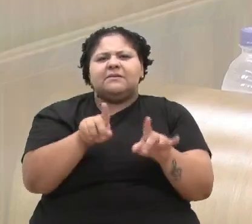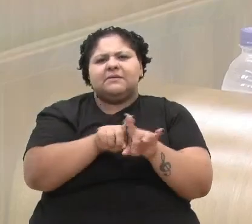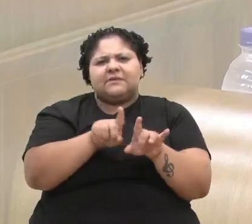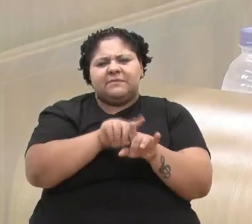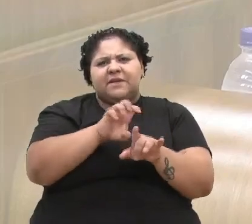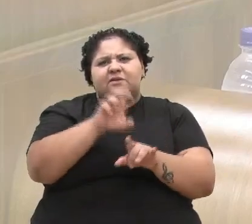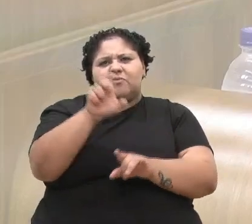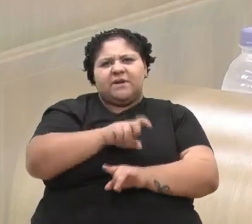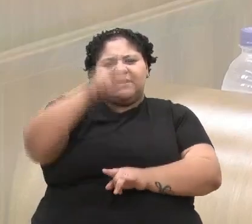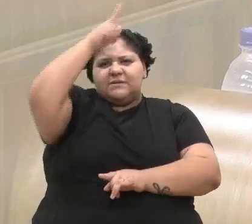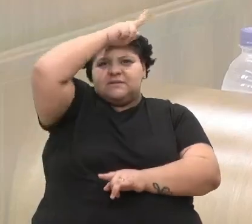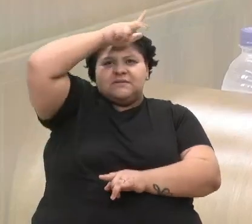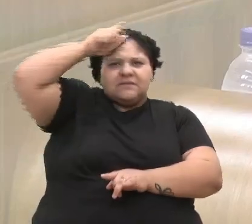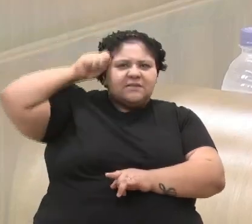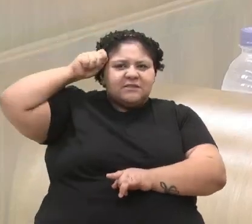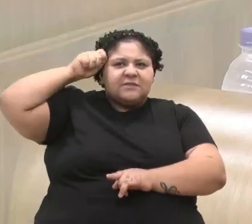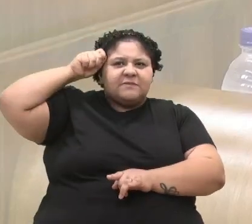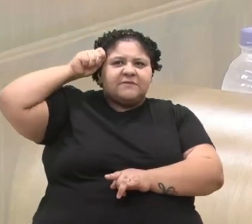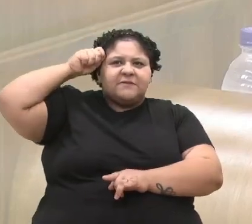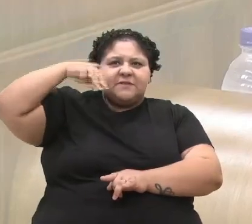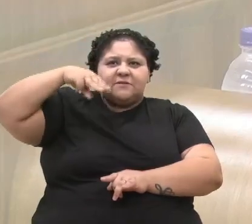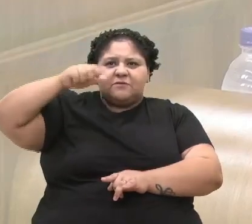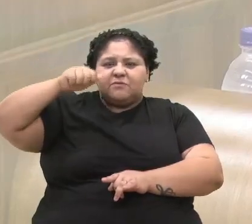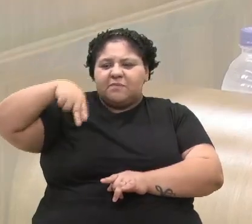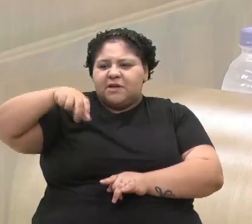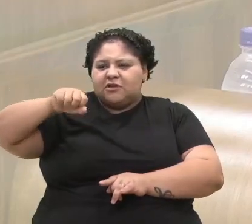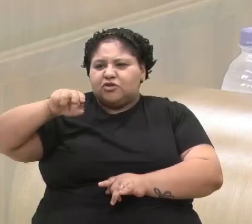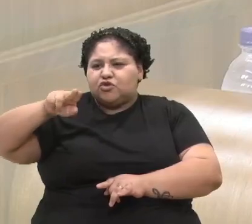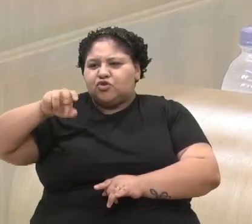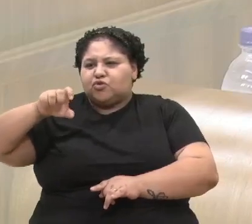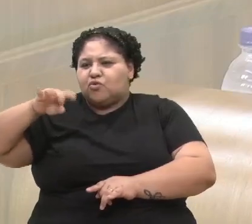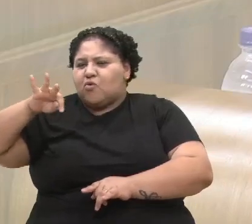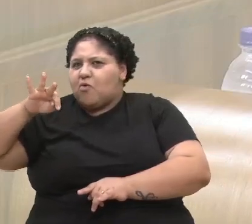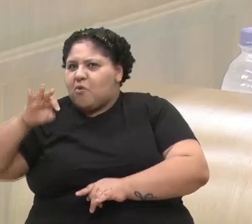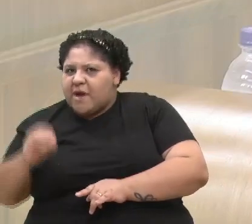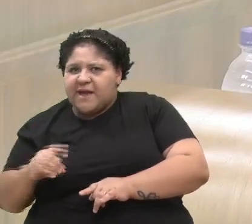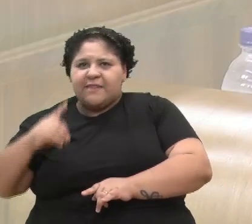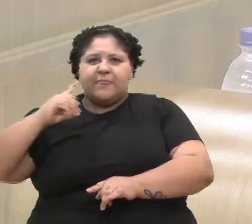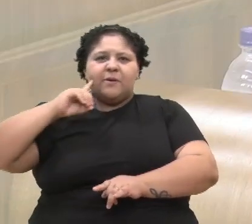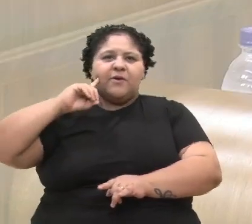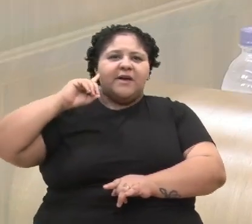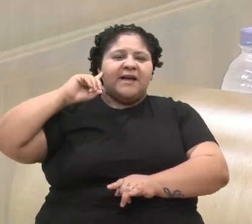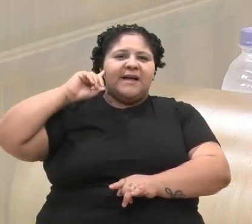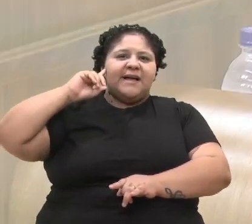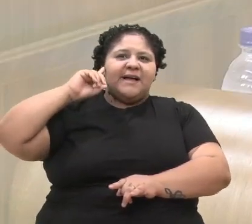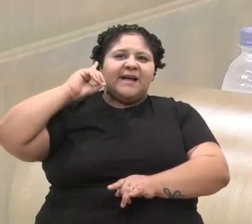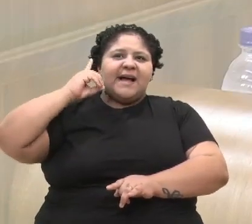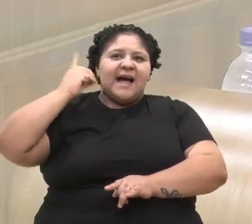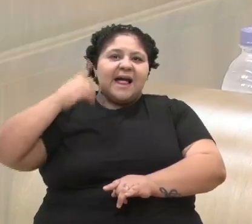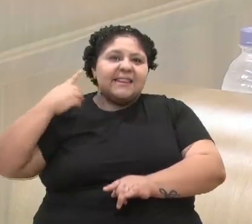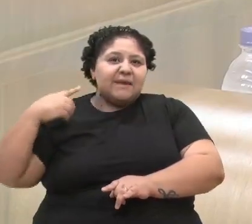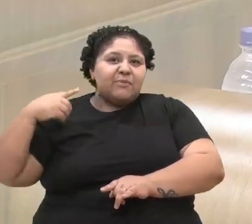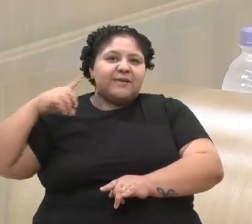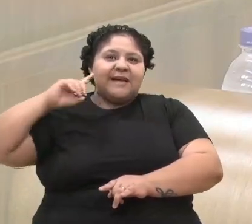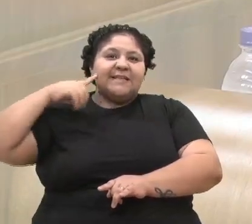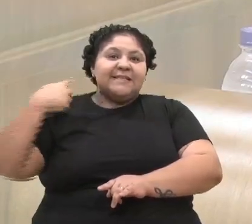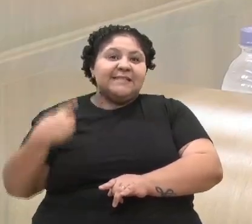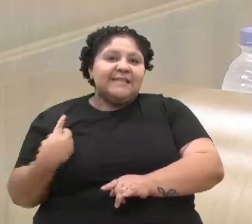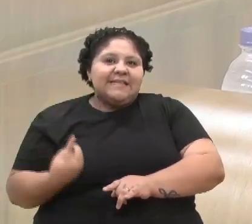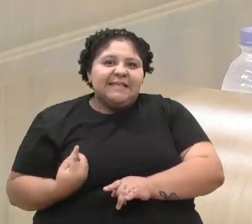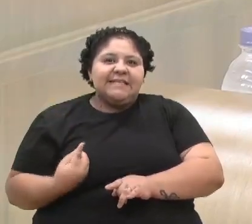o nosso prefeito sambando, a deputada Denise, o Felipe, nosso colega representante da Câmara, um momento